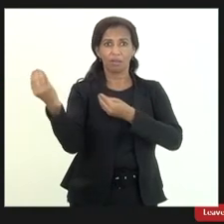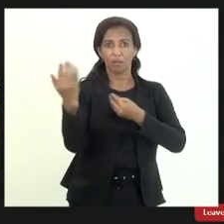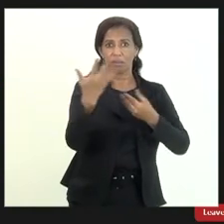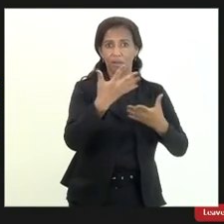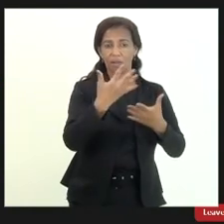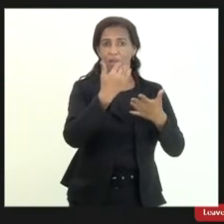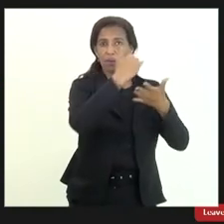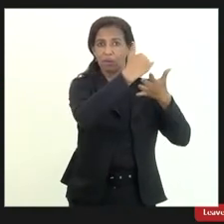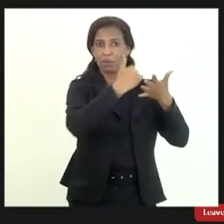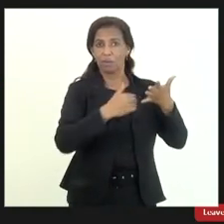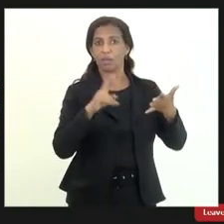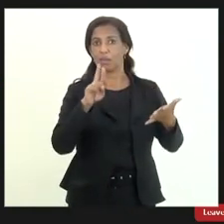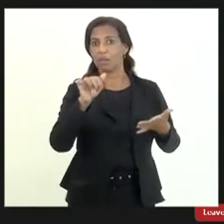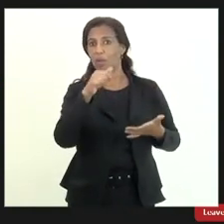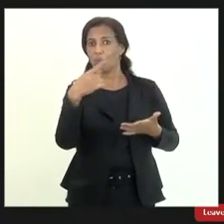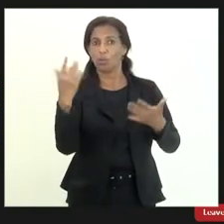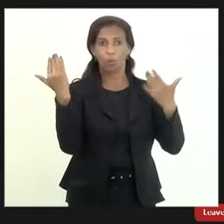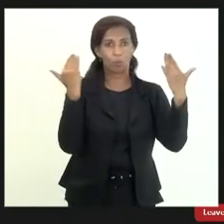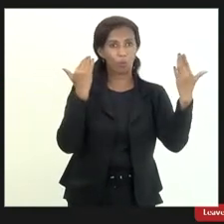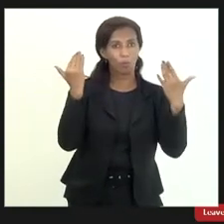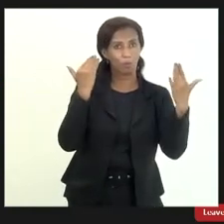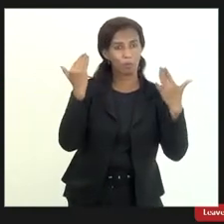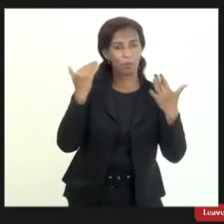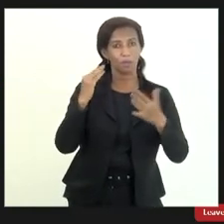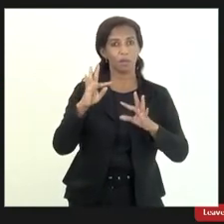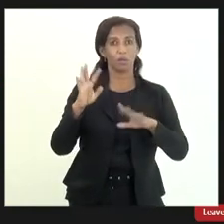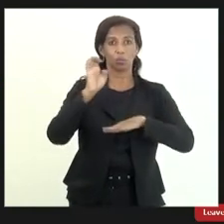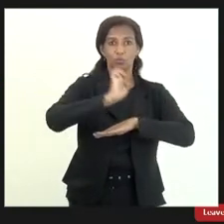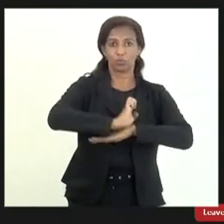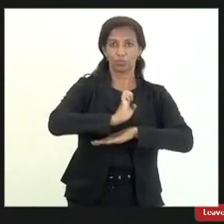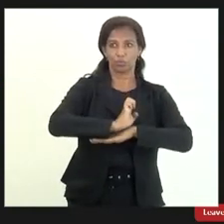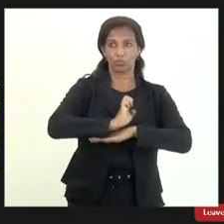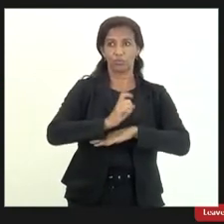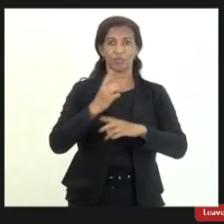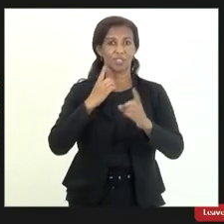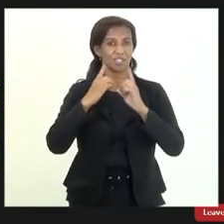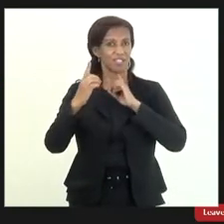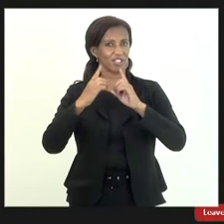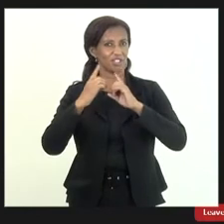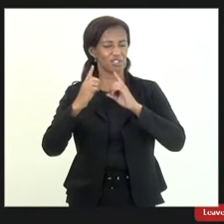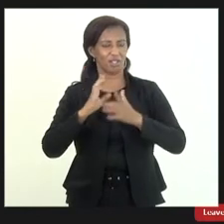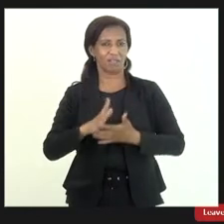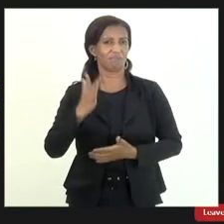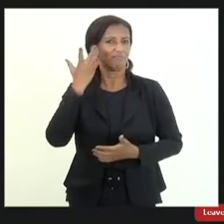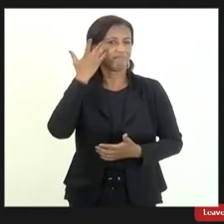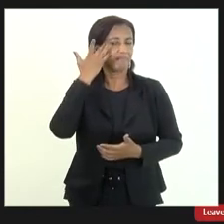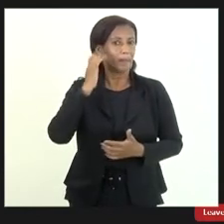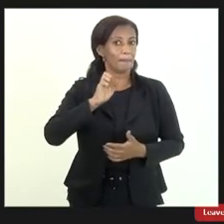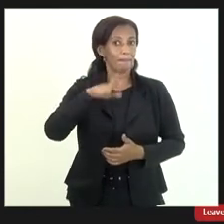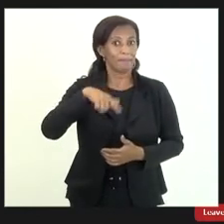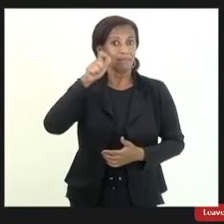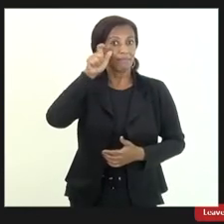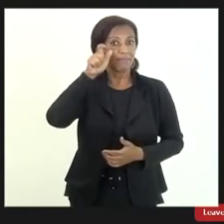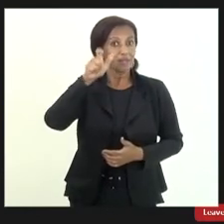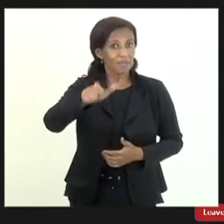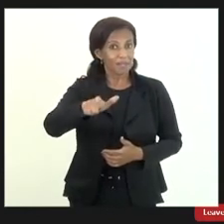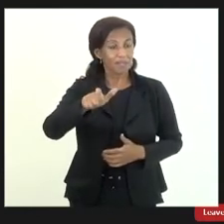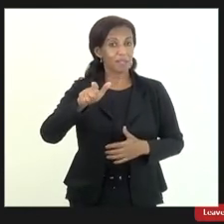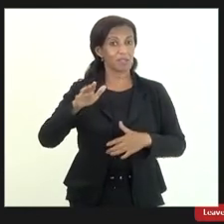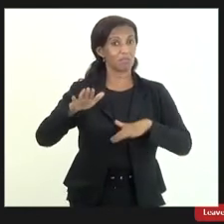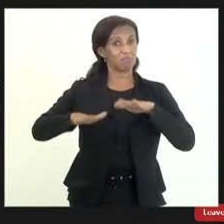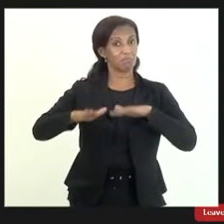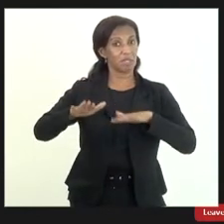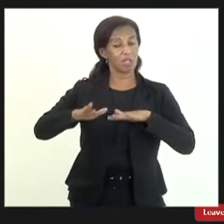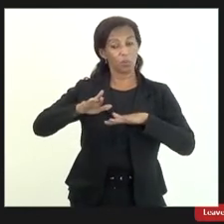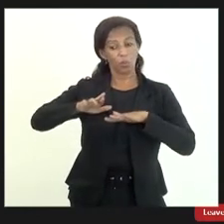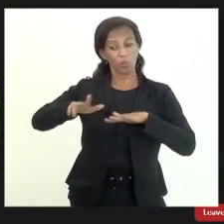critérios da União como parâmetro para o Estado e esse diálogo a gente acha bem interessante apesar de